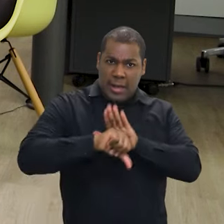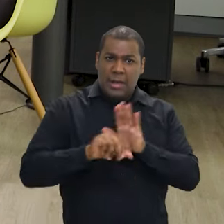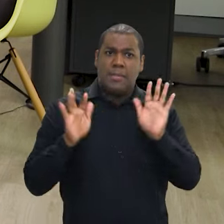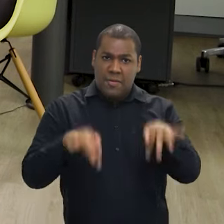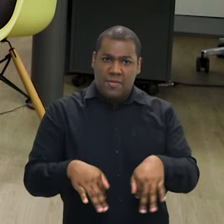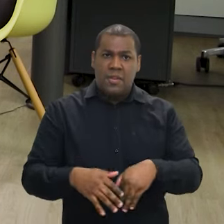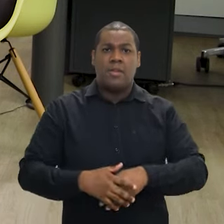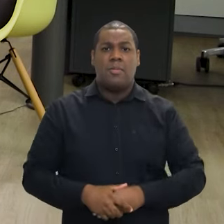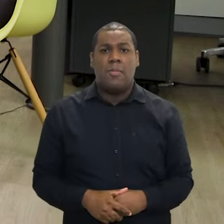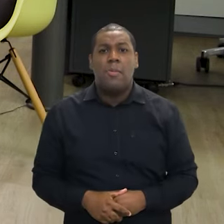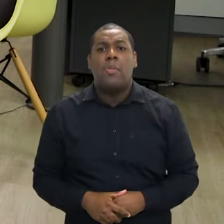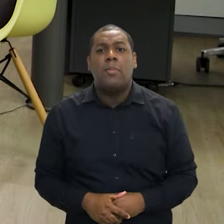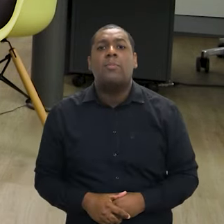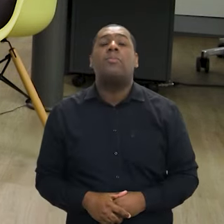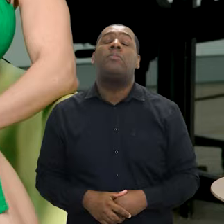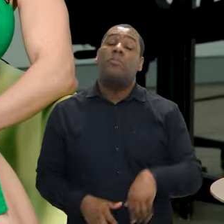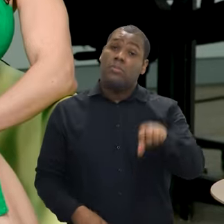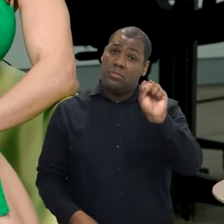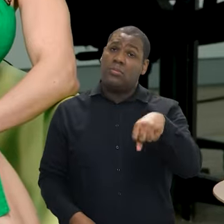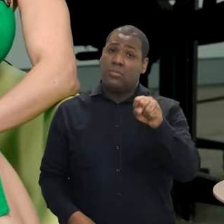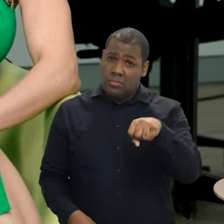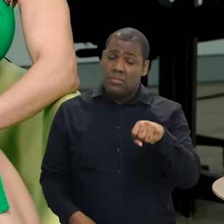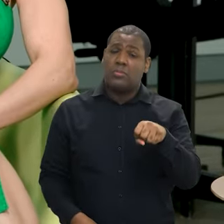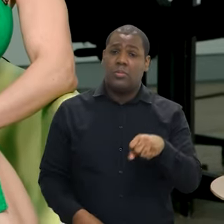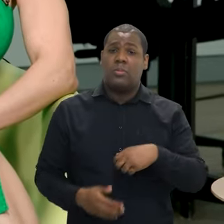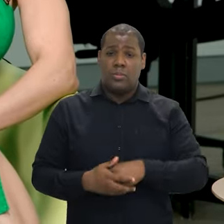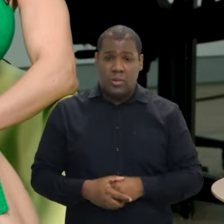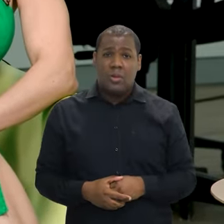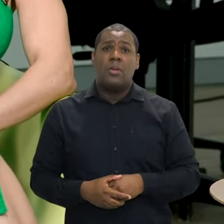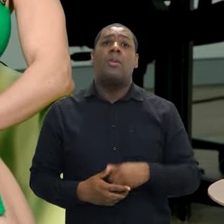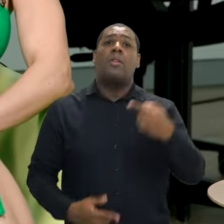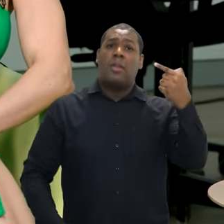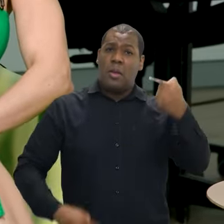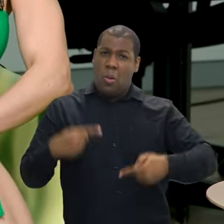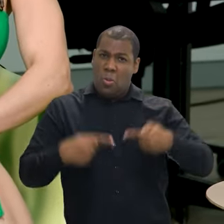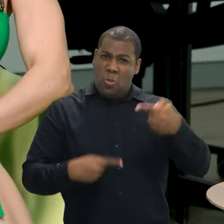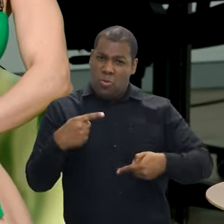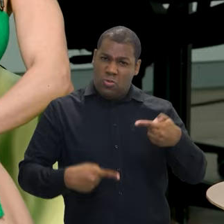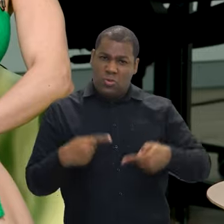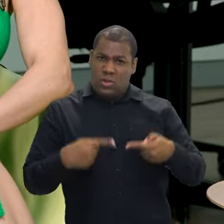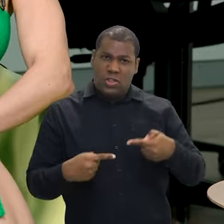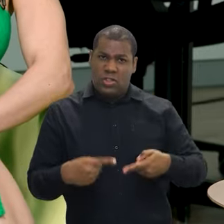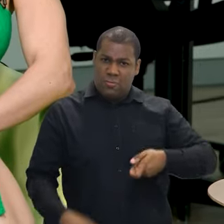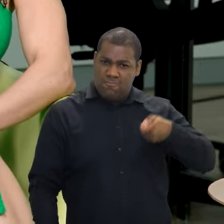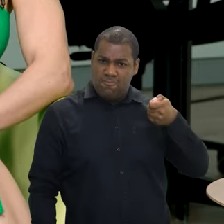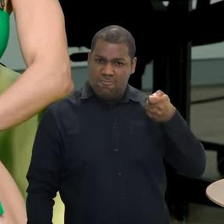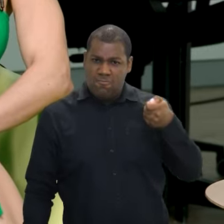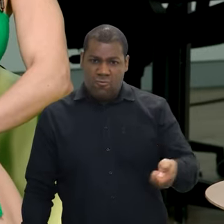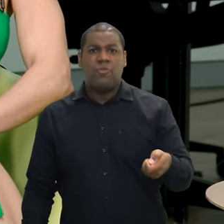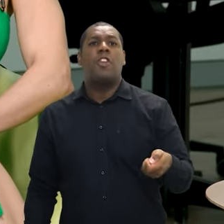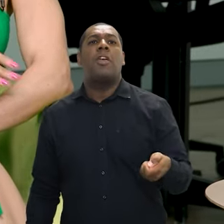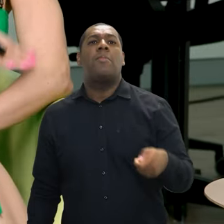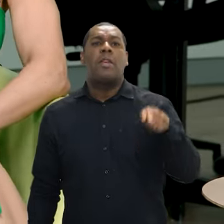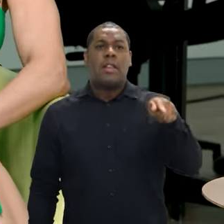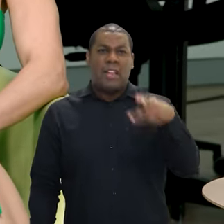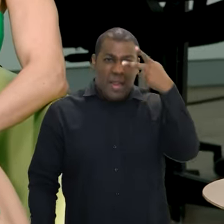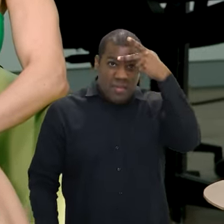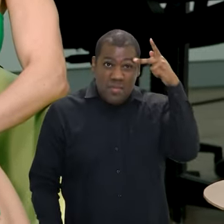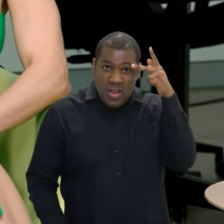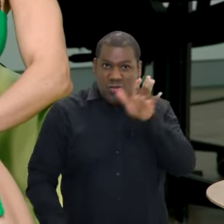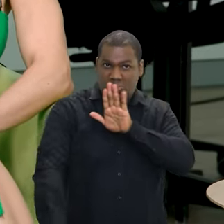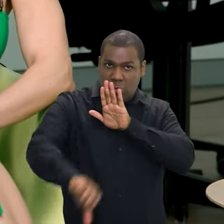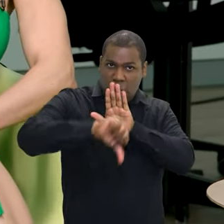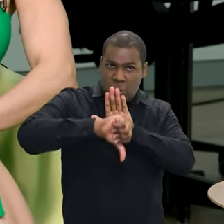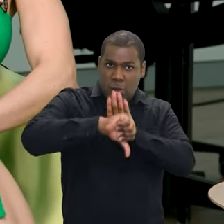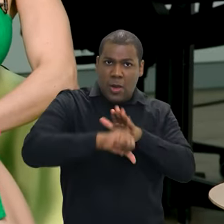existem medidas, óbvio, da ordem repressiva, né? A gente tem que ter uma política robusta, né? De efetivamente reprimir